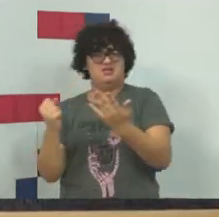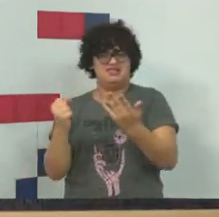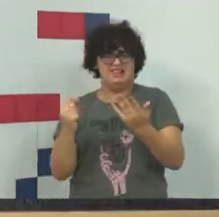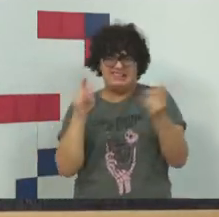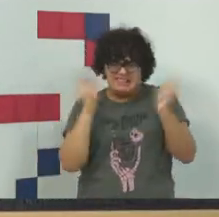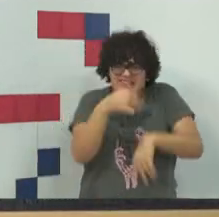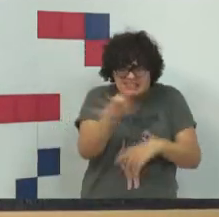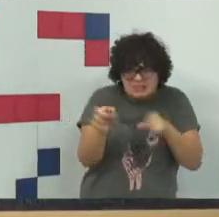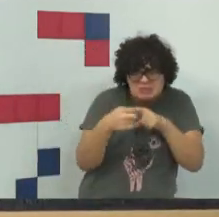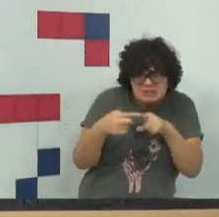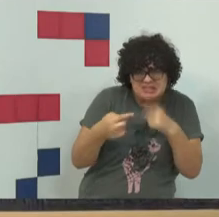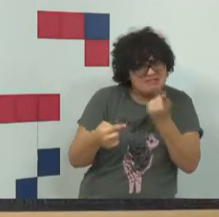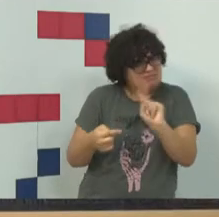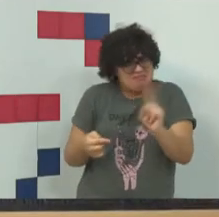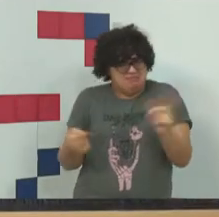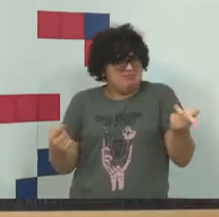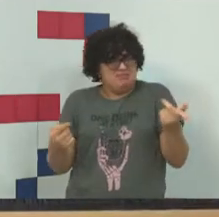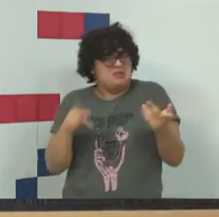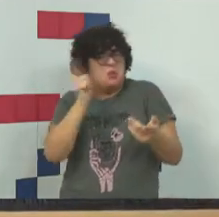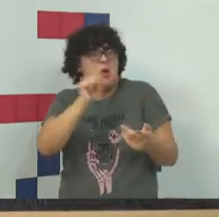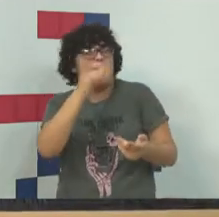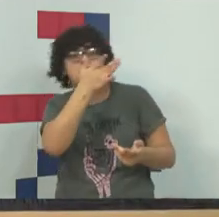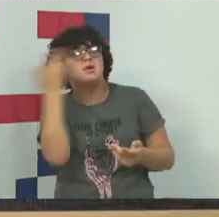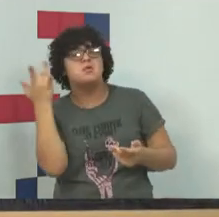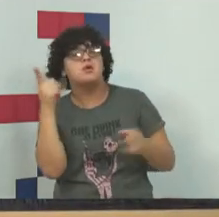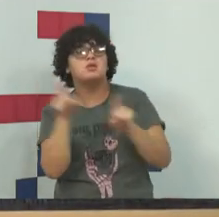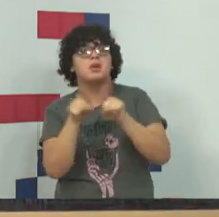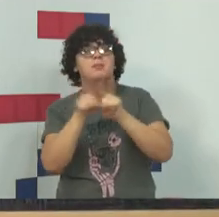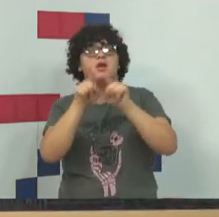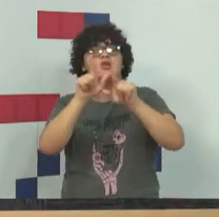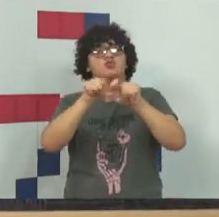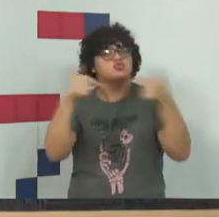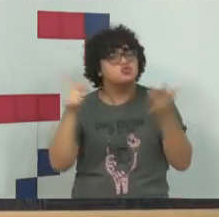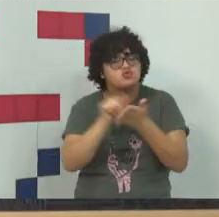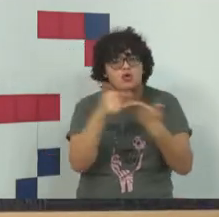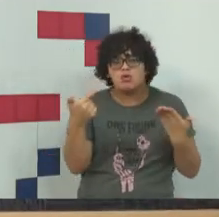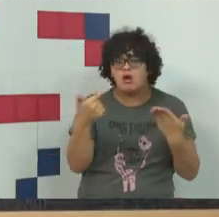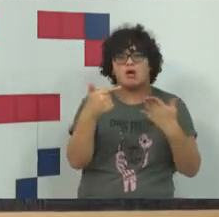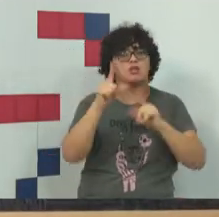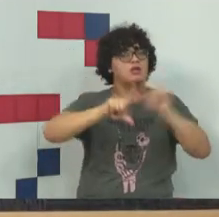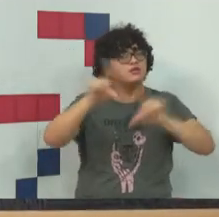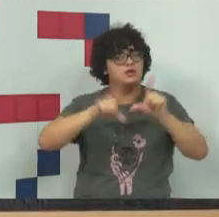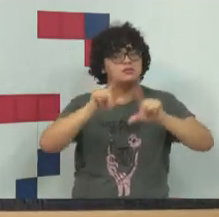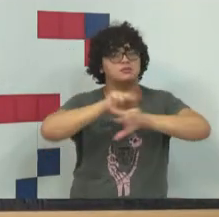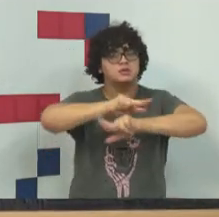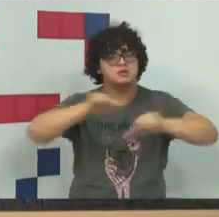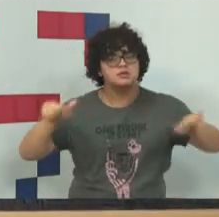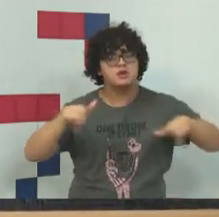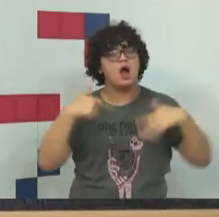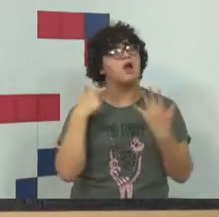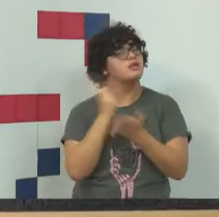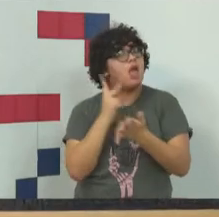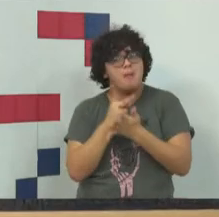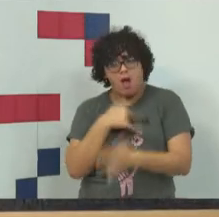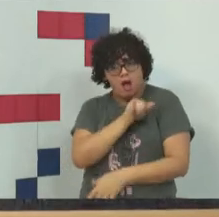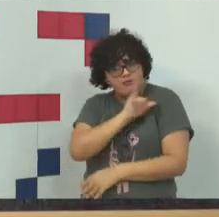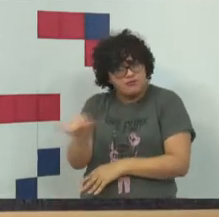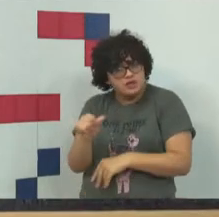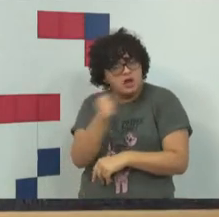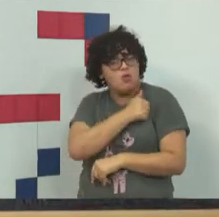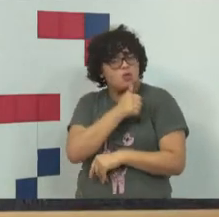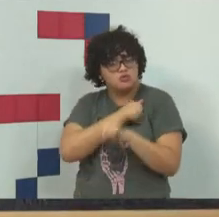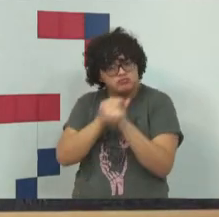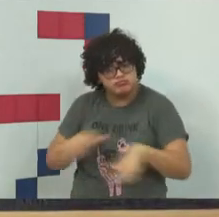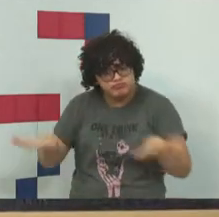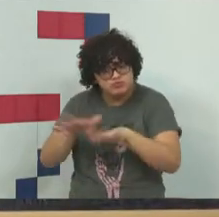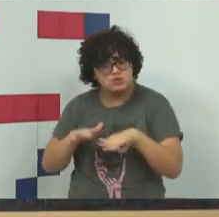E não são só as pessoas, as mídias que têm responsabilidade. Eu falo isso com os meus alunos sempre, que nós